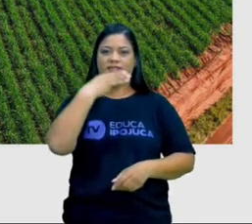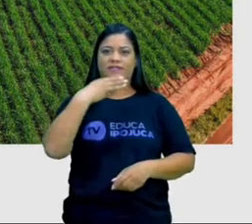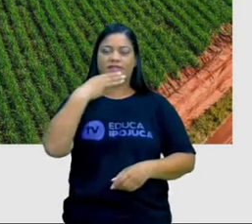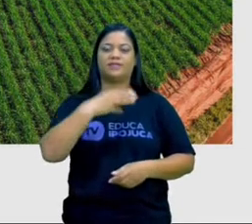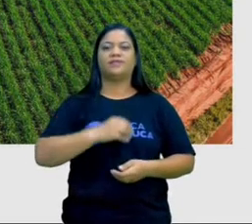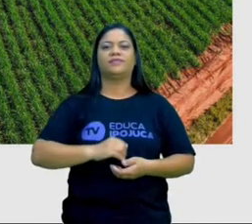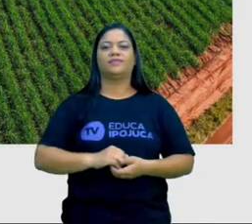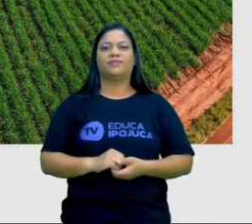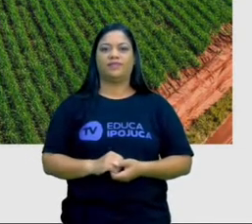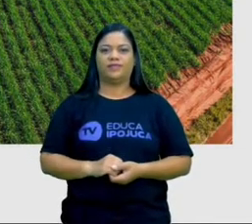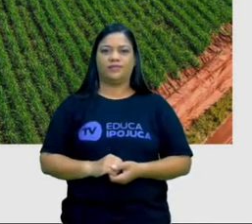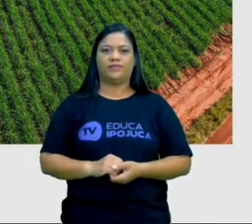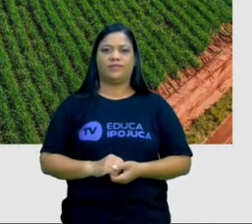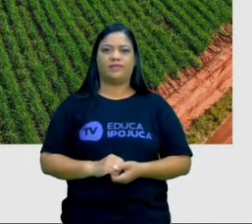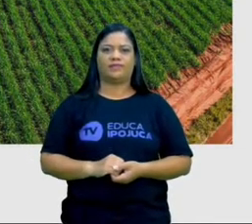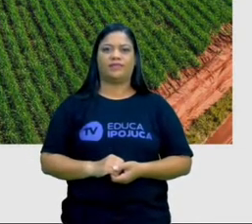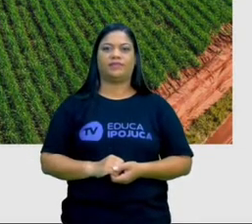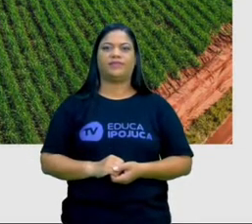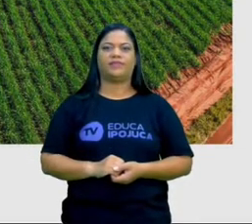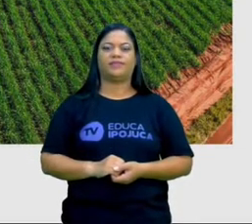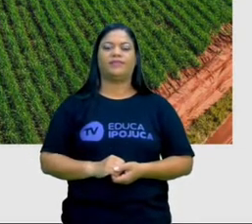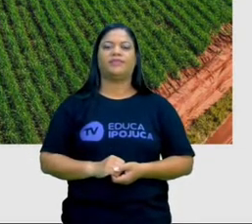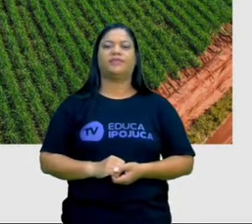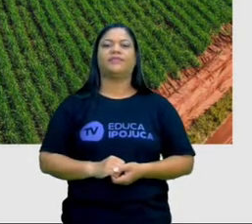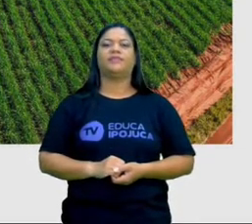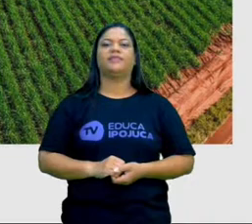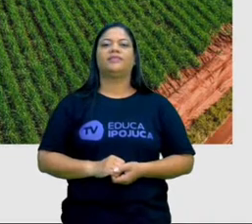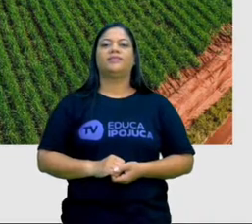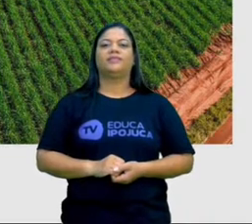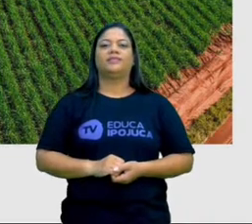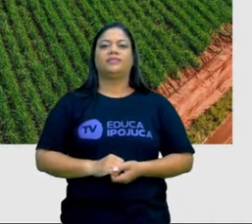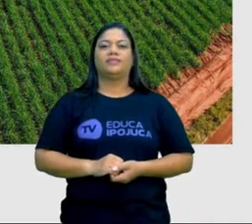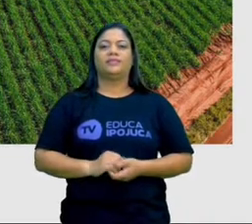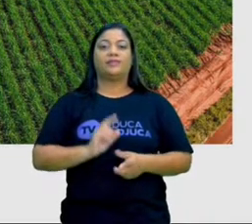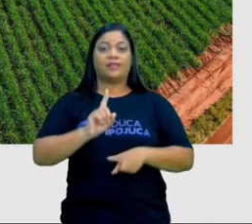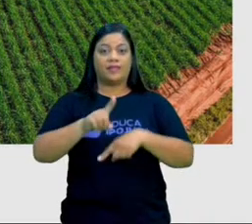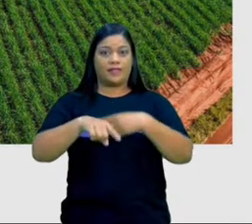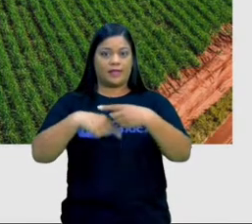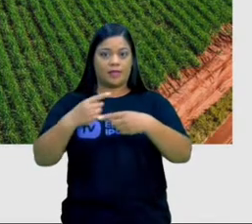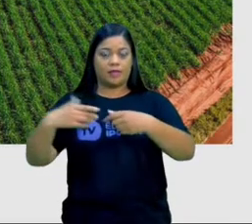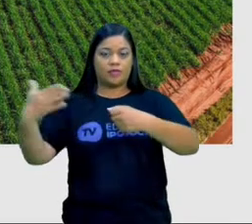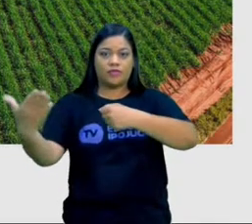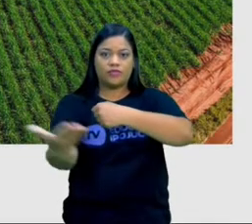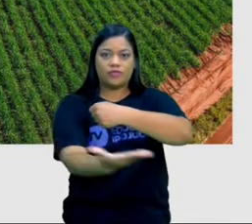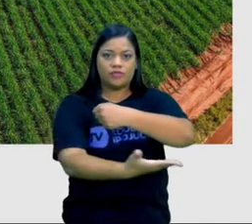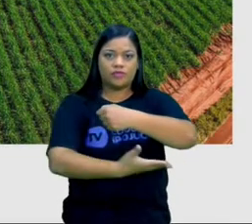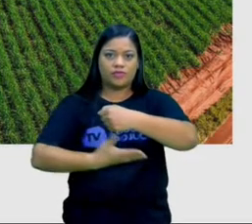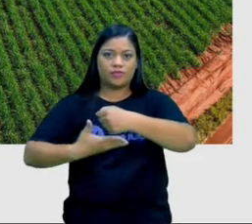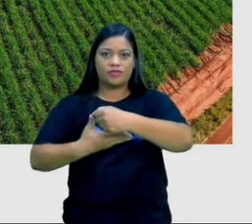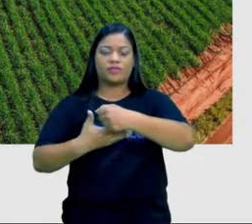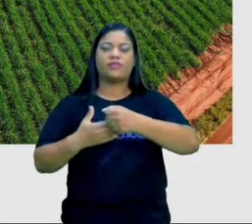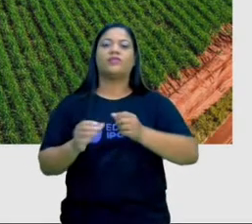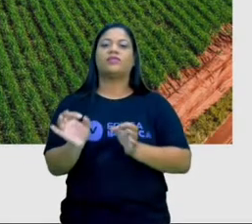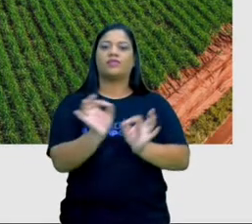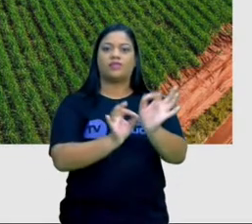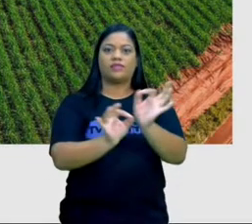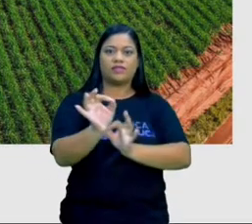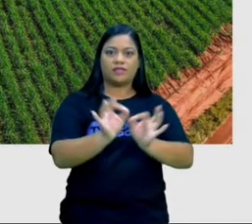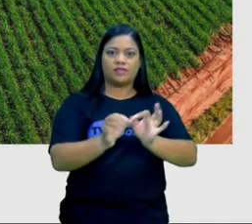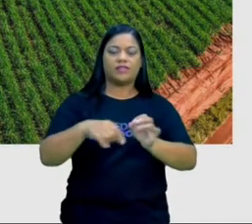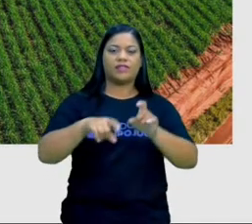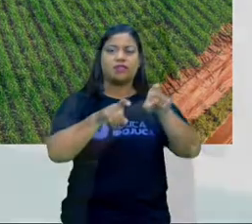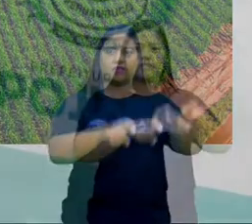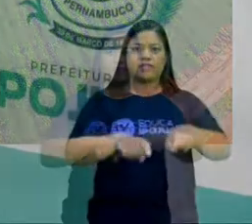Onde eram cultivados essa cana de açúcar? Após a colheita, eram levados para os engenhos. Eles